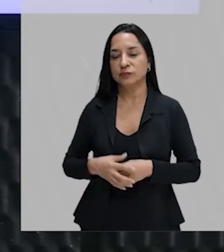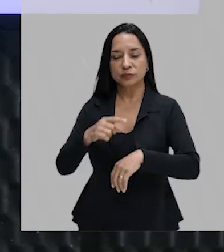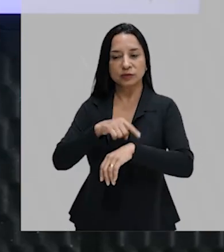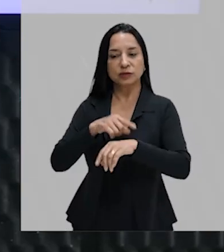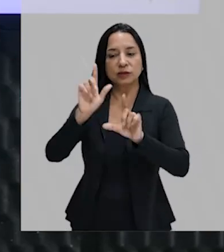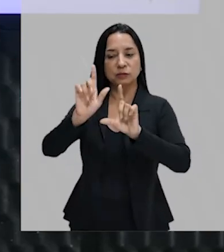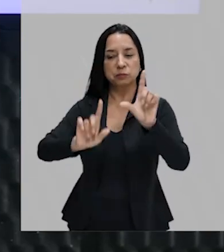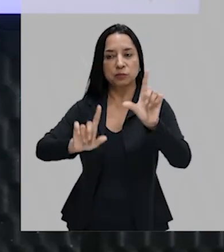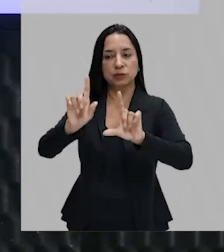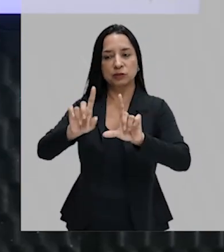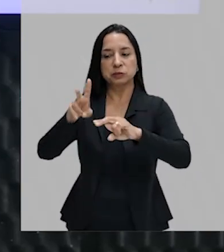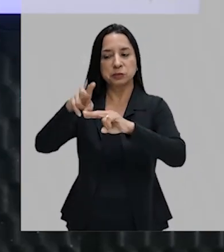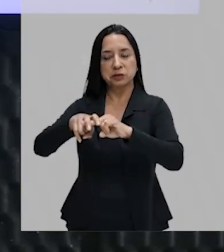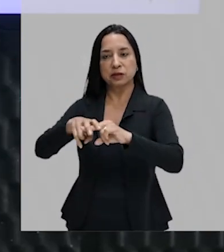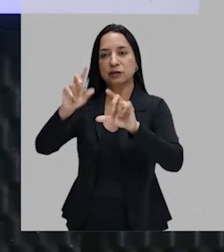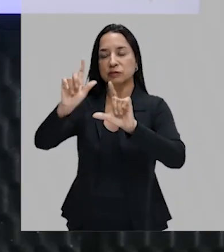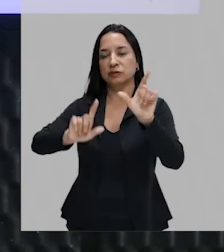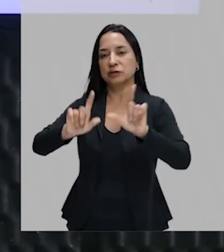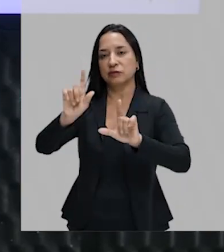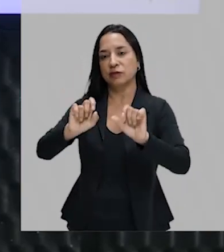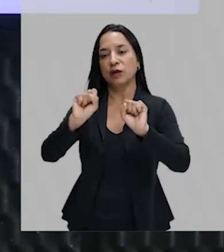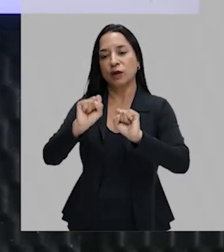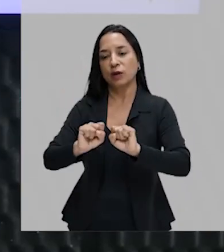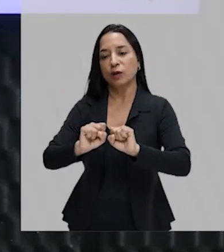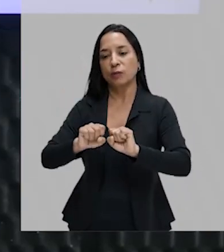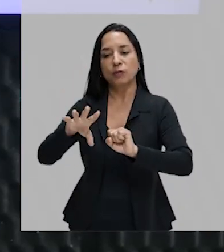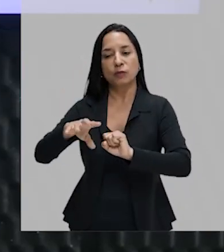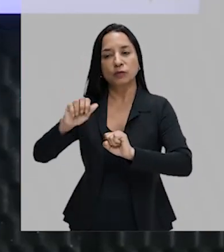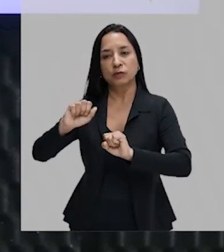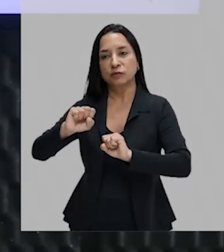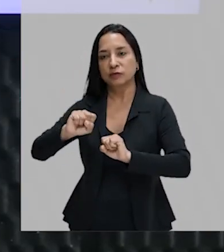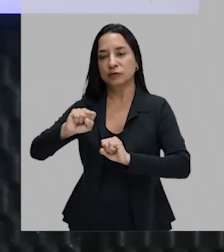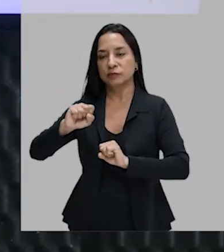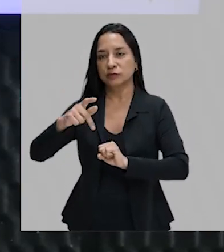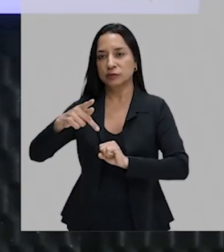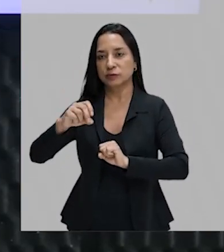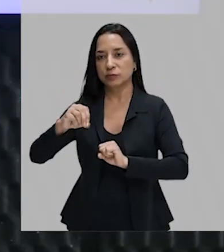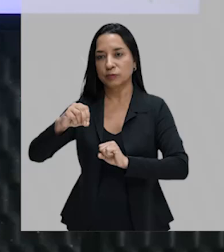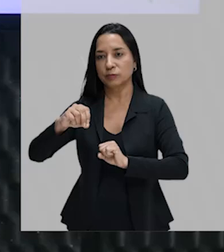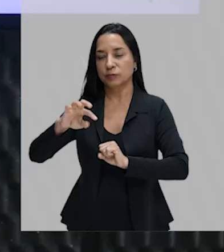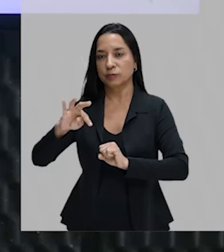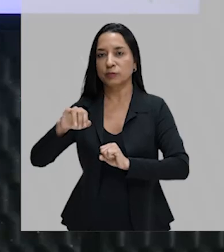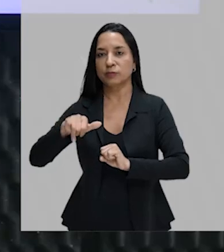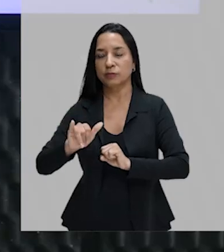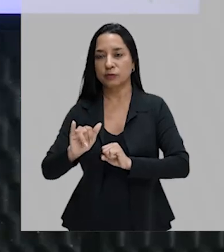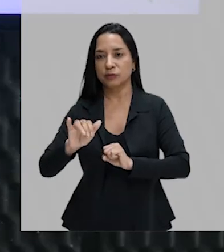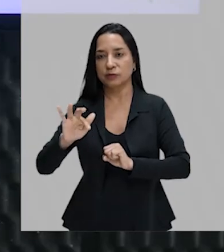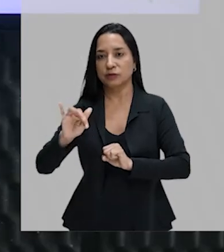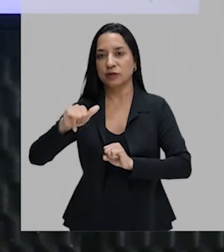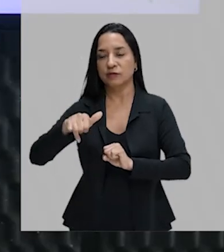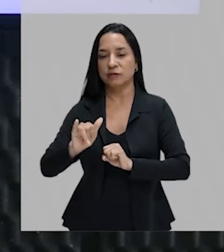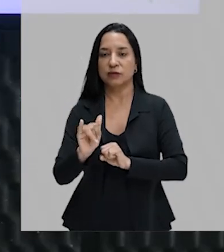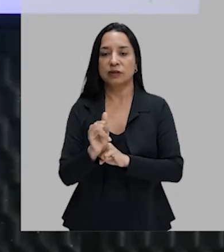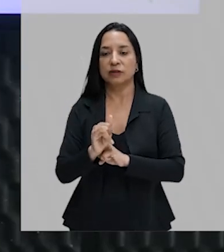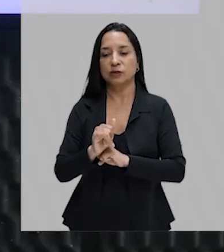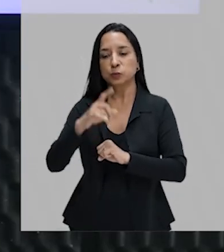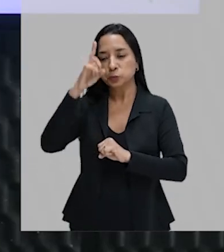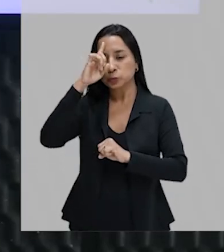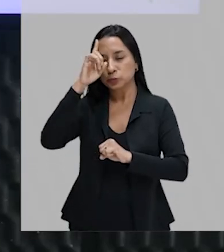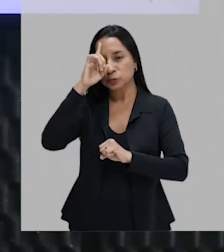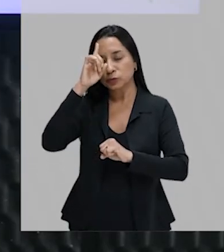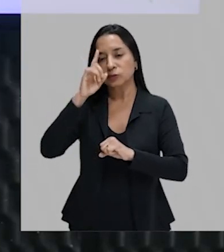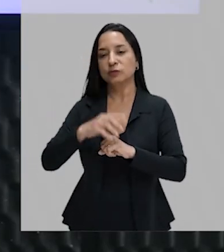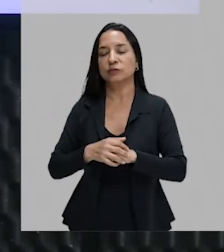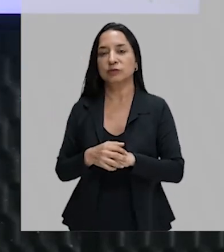paradinho lá, pode ouvir no Spotify, e também na Rádio Timbira, 1290 MHz, todo dia, das 16 às 17,